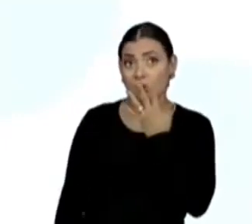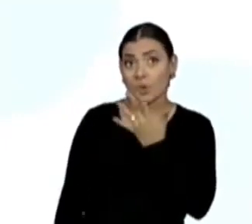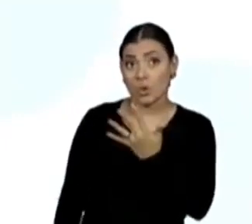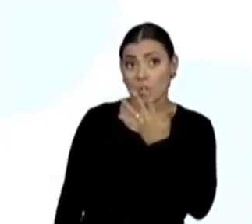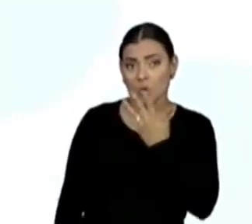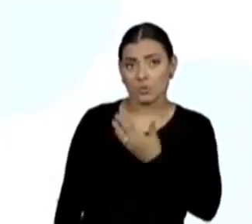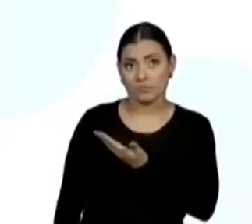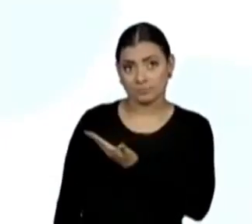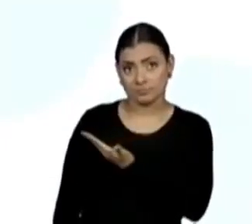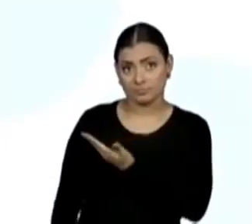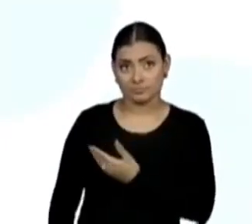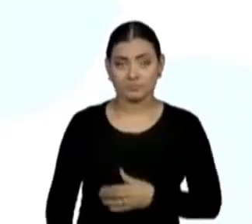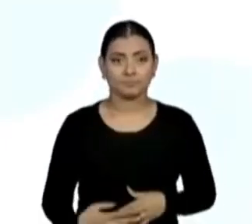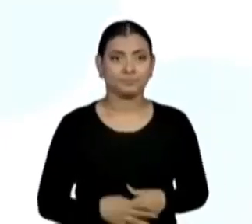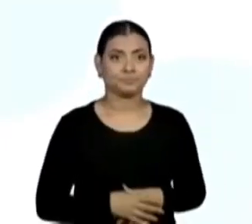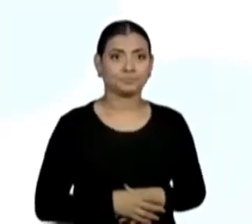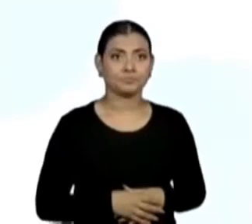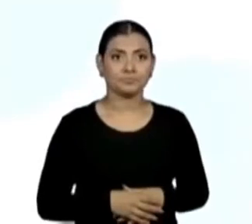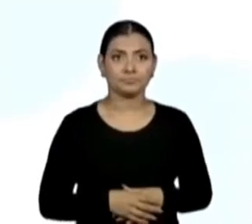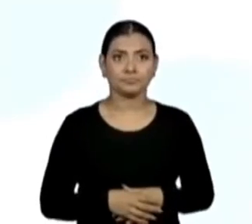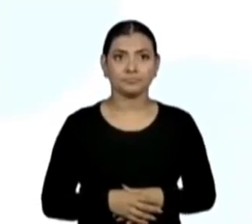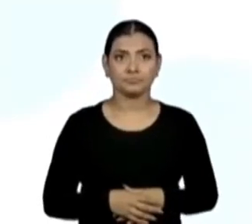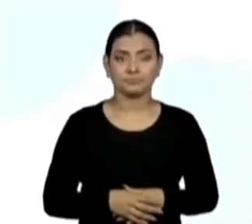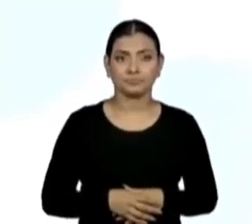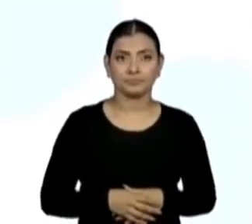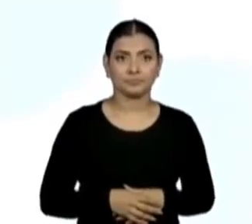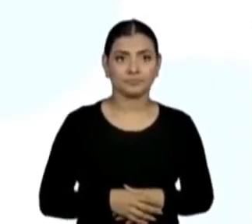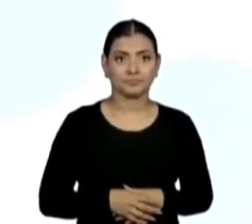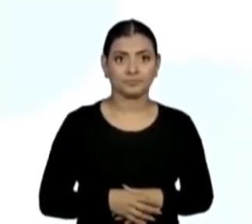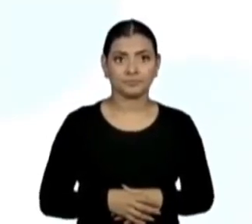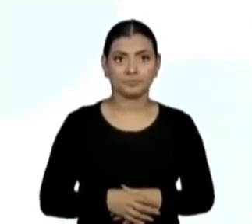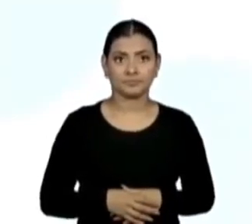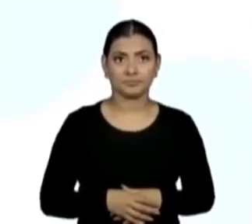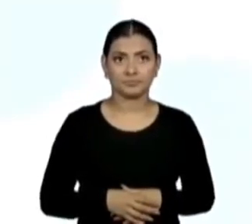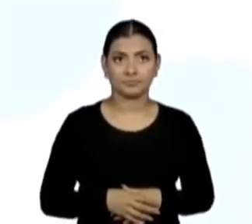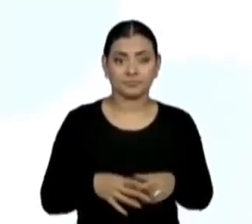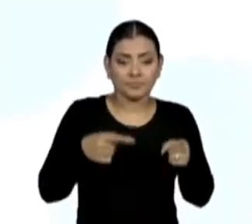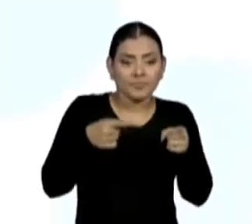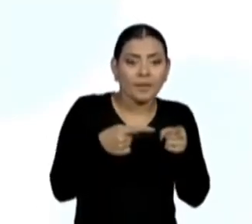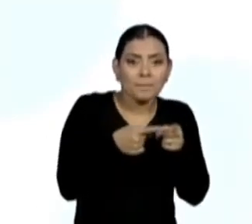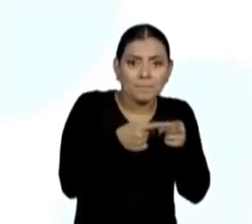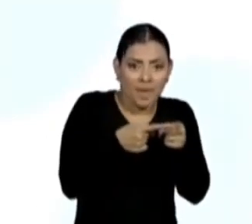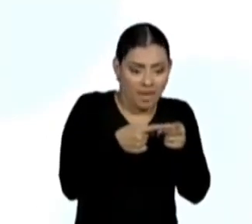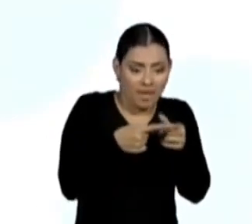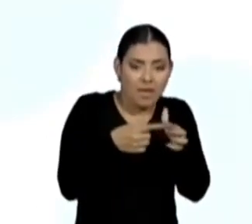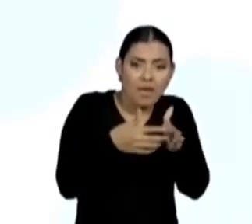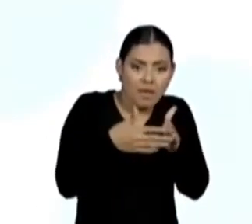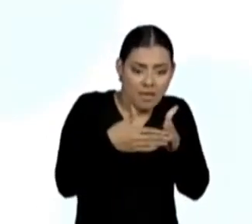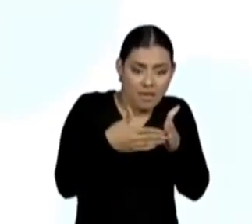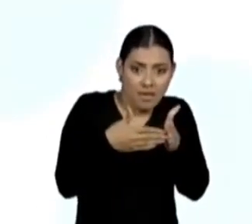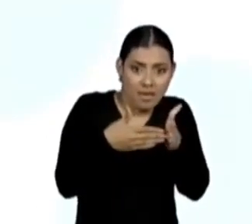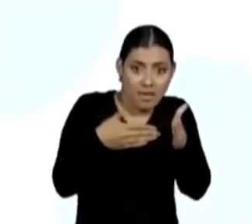Temos aqui o número de vértices do polígono. Um vértice,